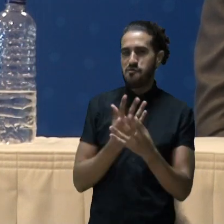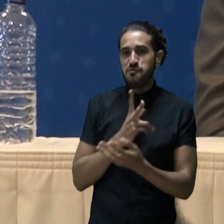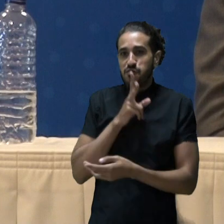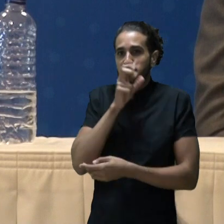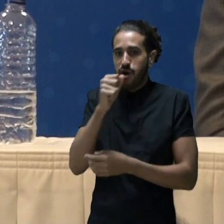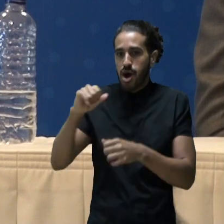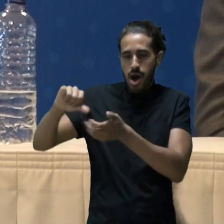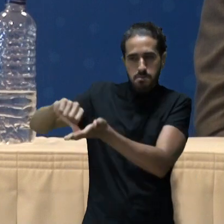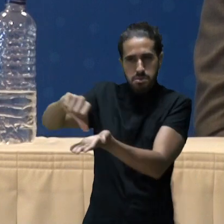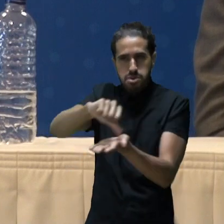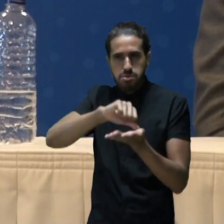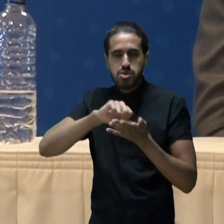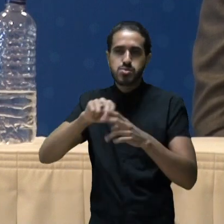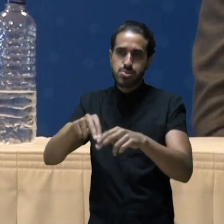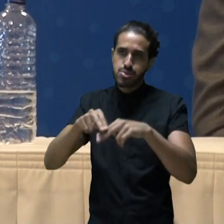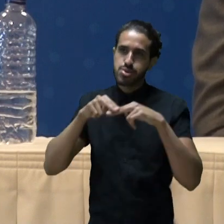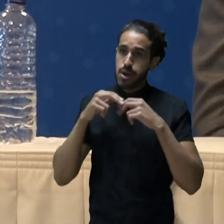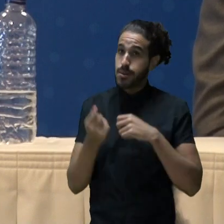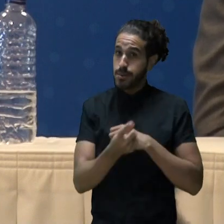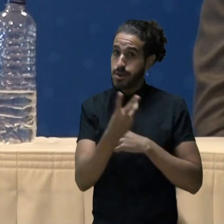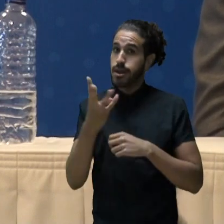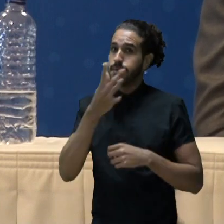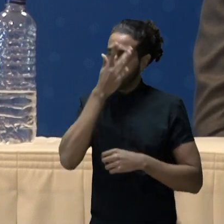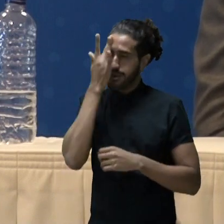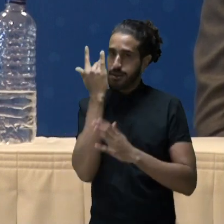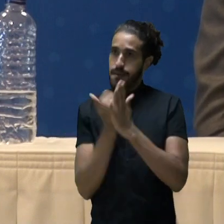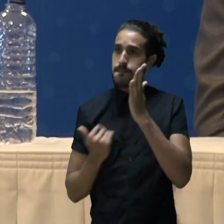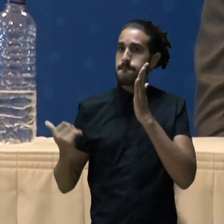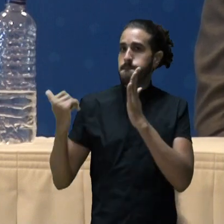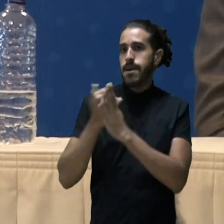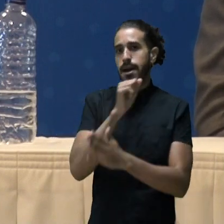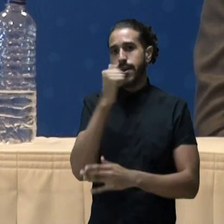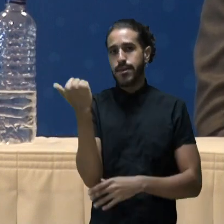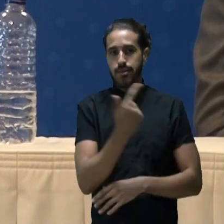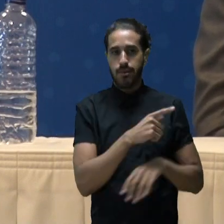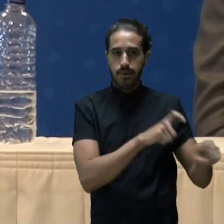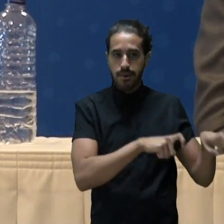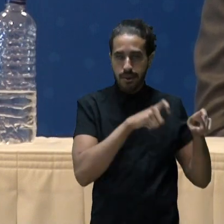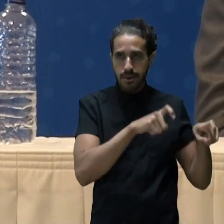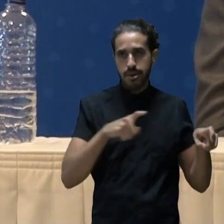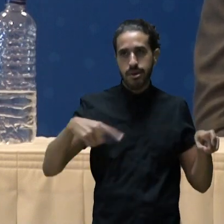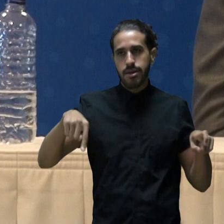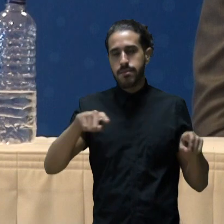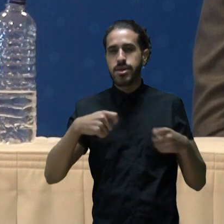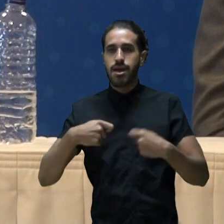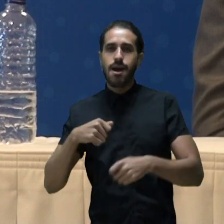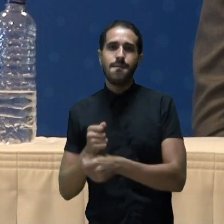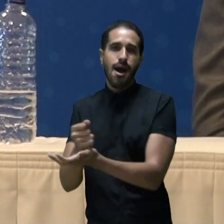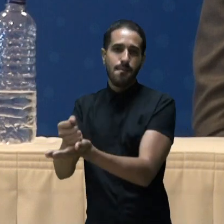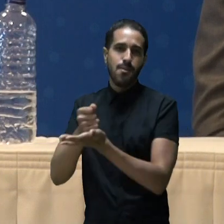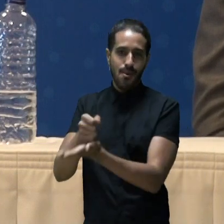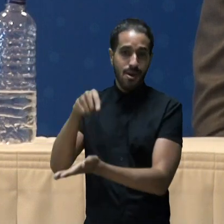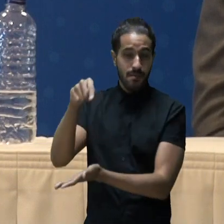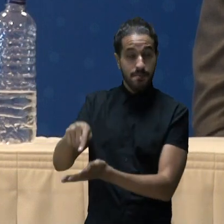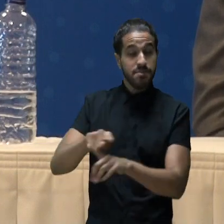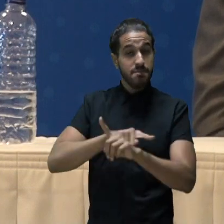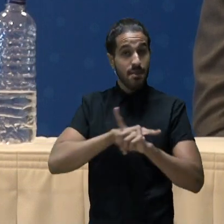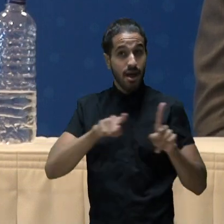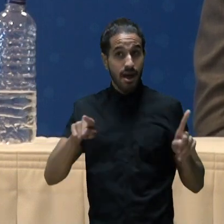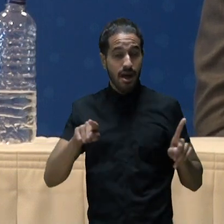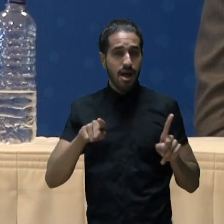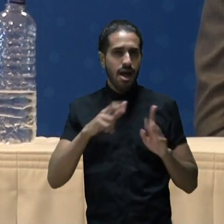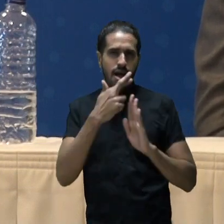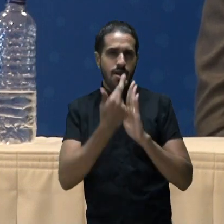capitais, devido ao número de pessoas em situação vulnerável, mas o